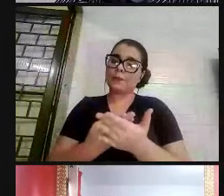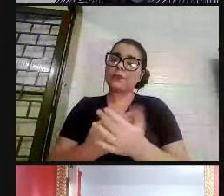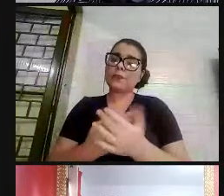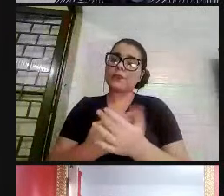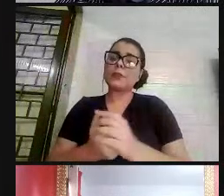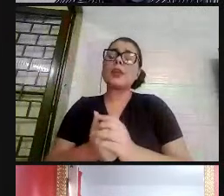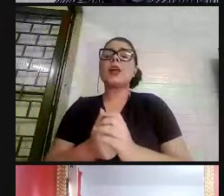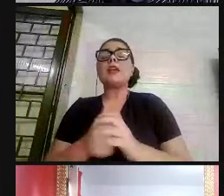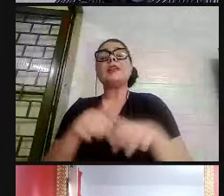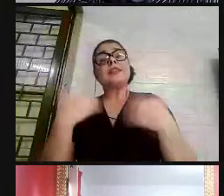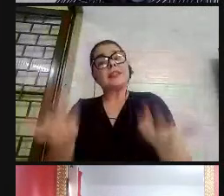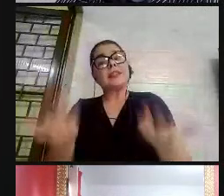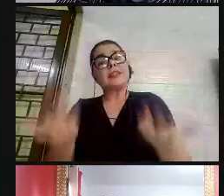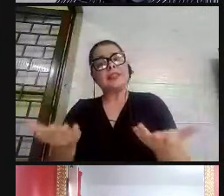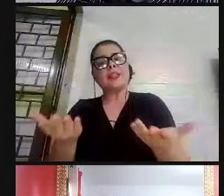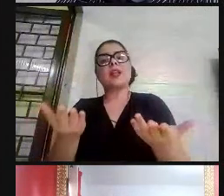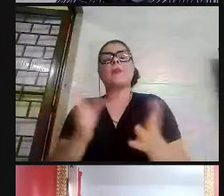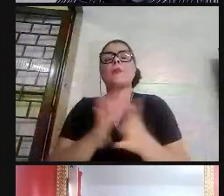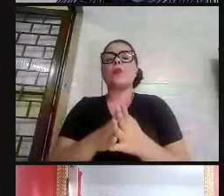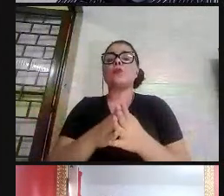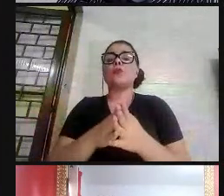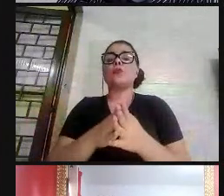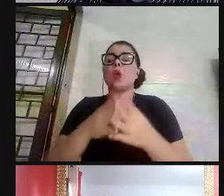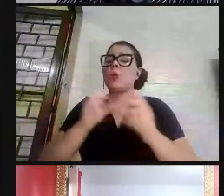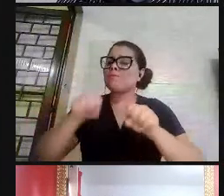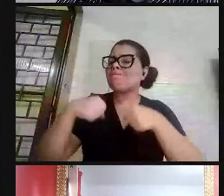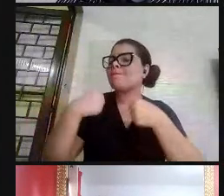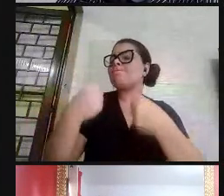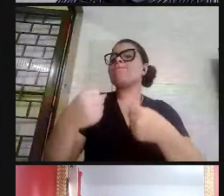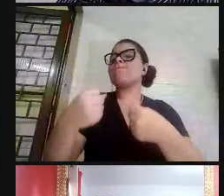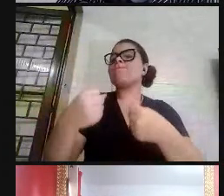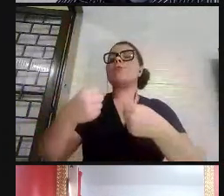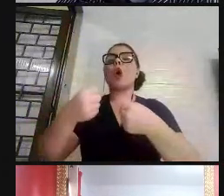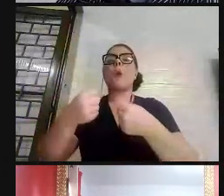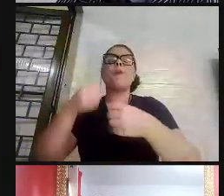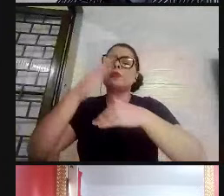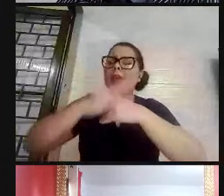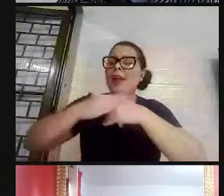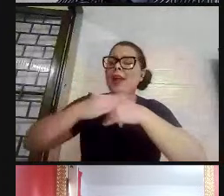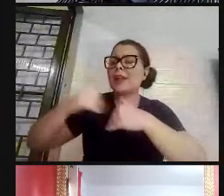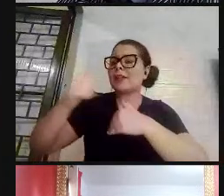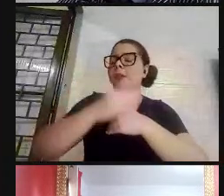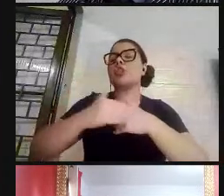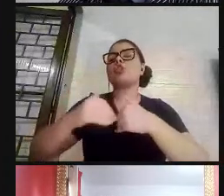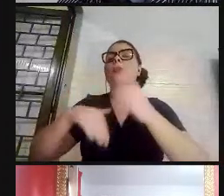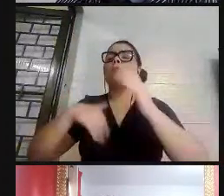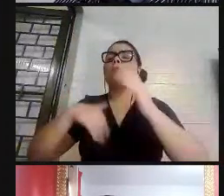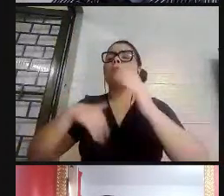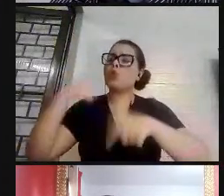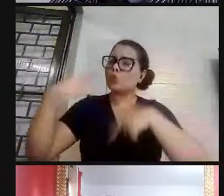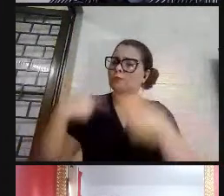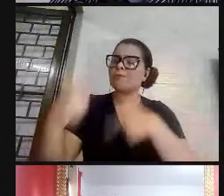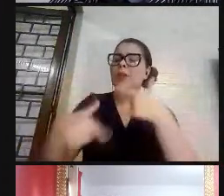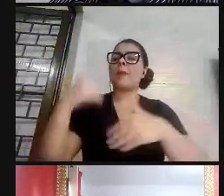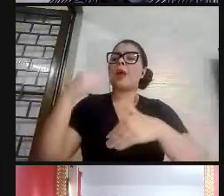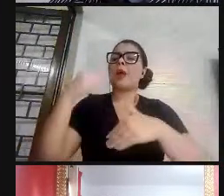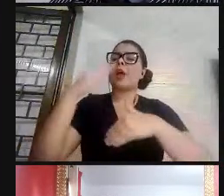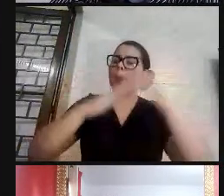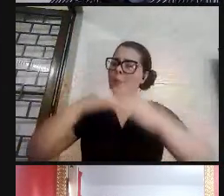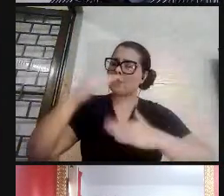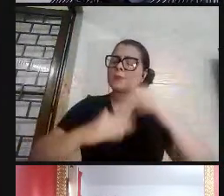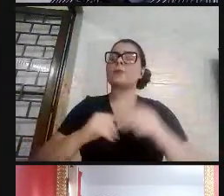dedicação, com muito carinho, com muito profissionalismo, é que nós